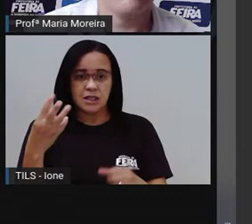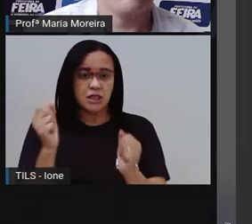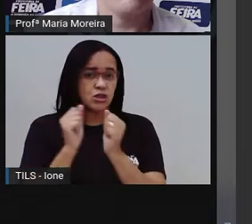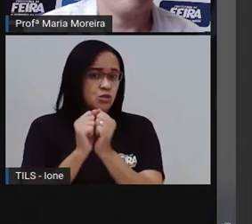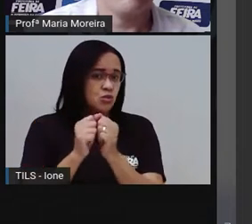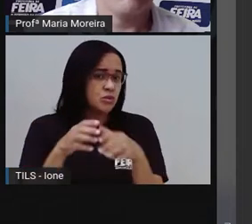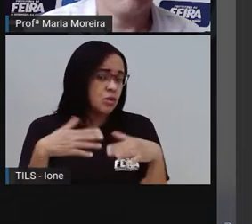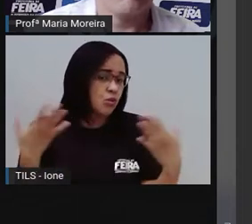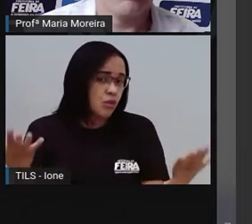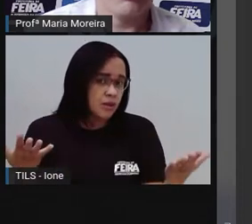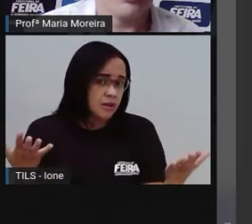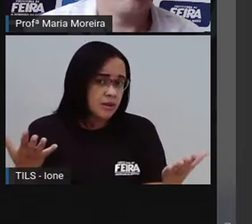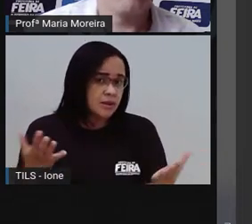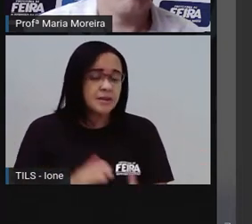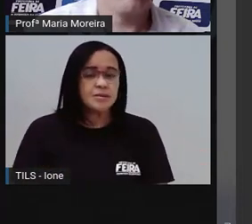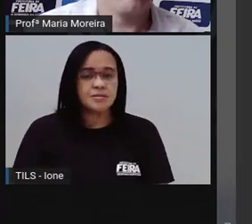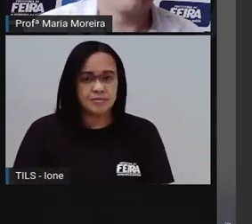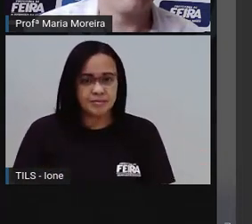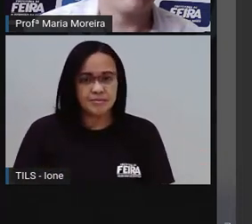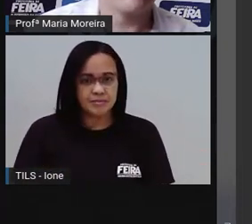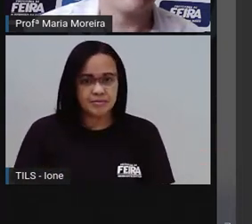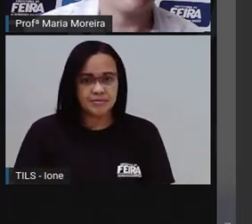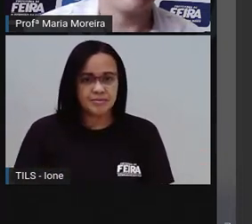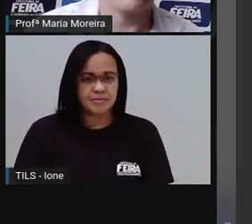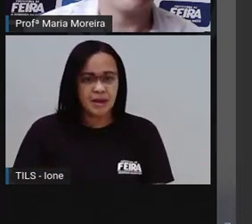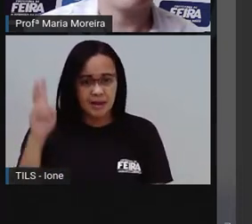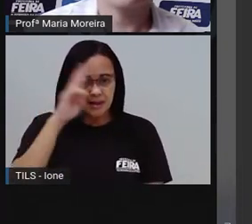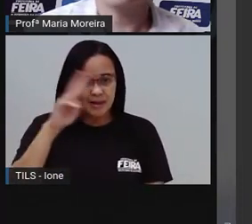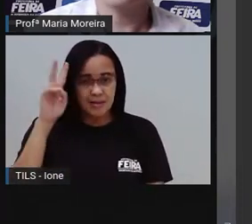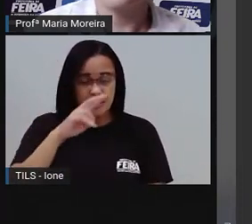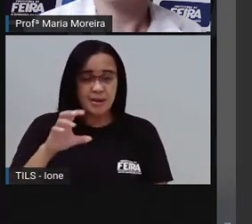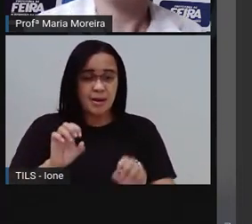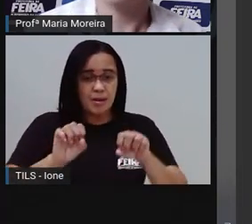ó? Vamos lá? Uma moto tem quantas rodas?